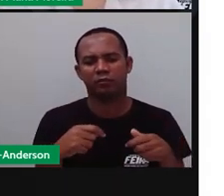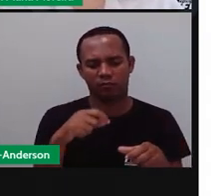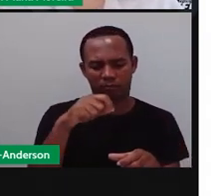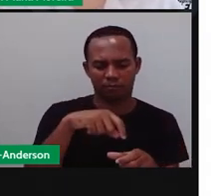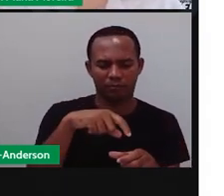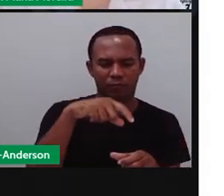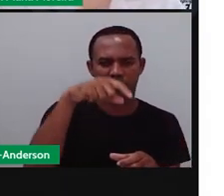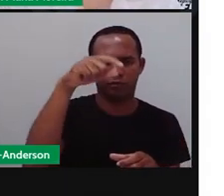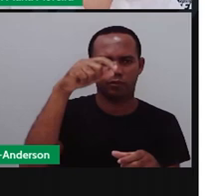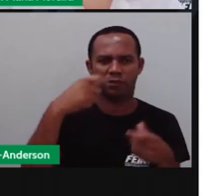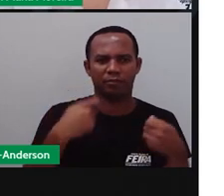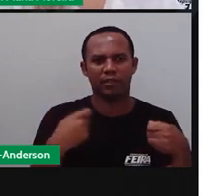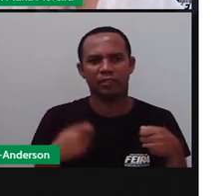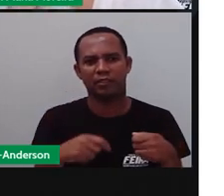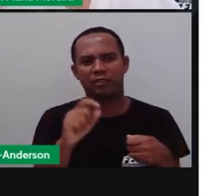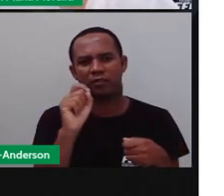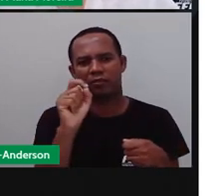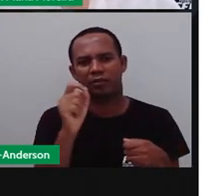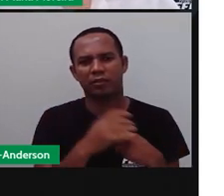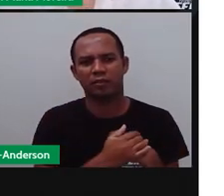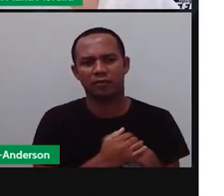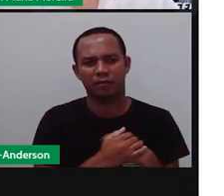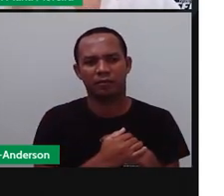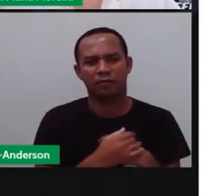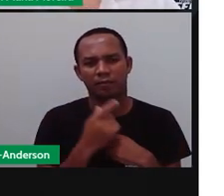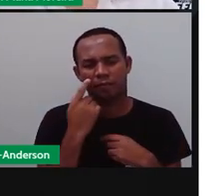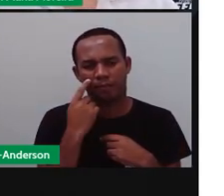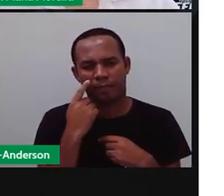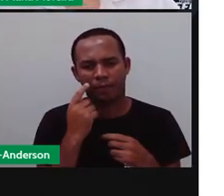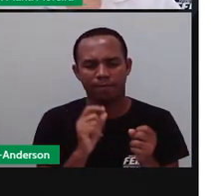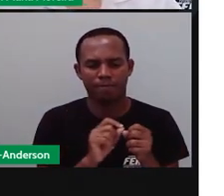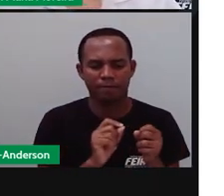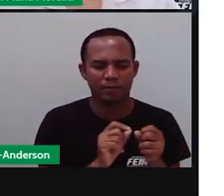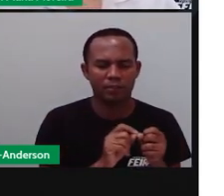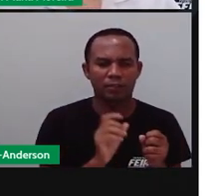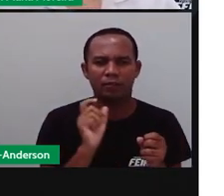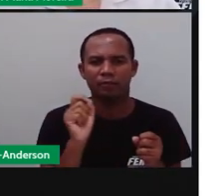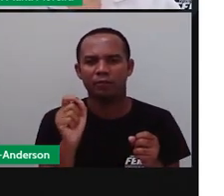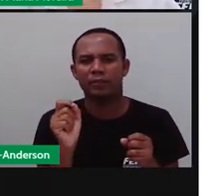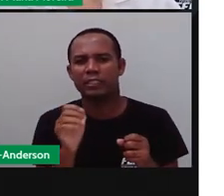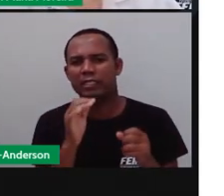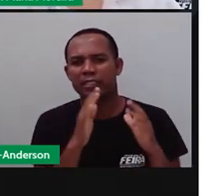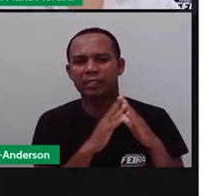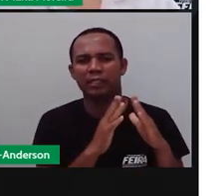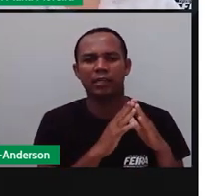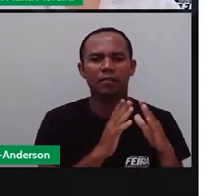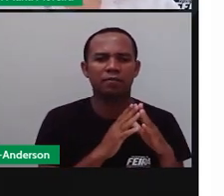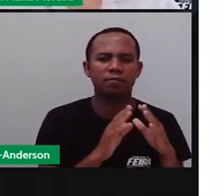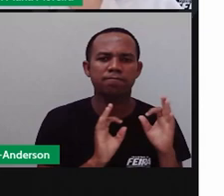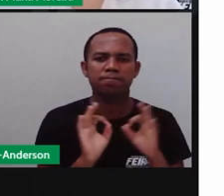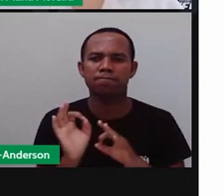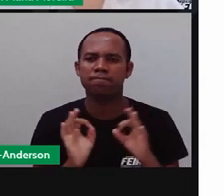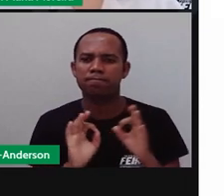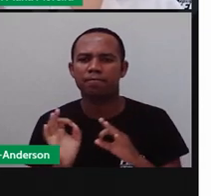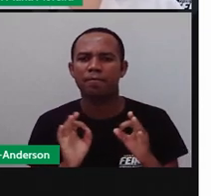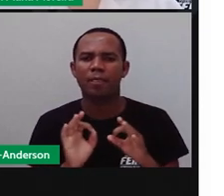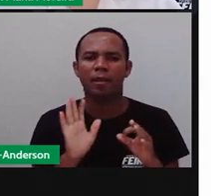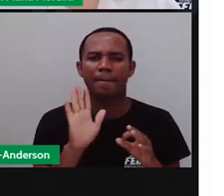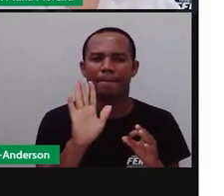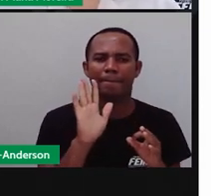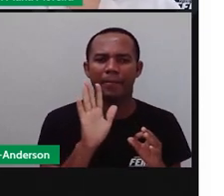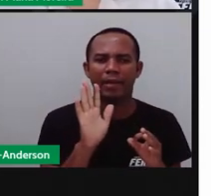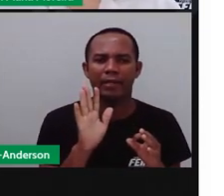fazer o quê? dar um jeitinho. Olha, vou fazer a compostagem aqui com o que sobra da minha casa para enriquecer esse solo. Mas se minha